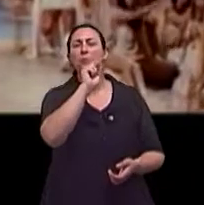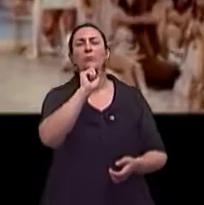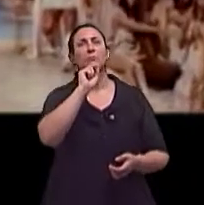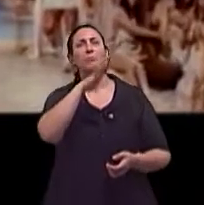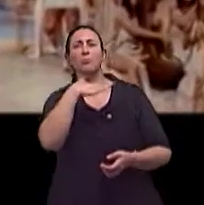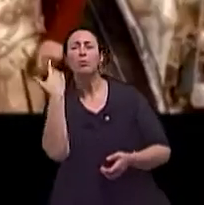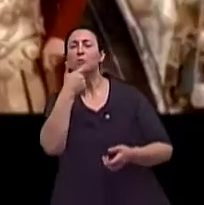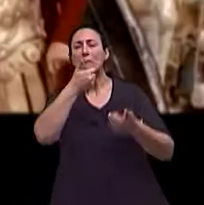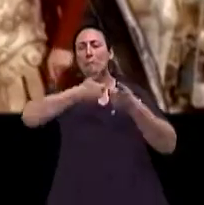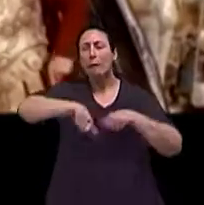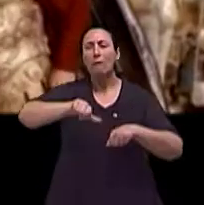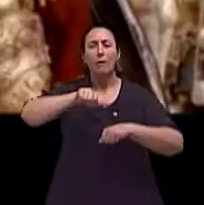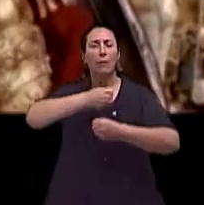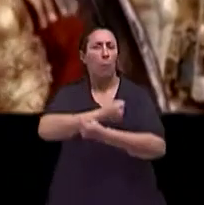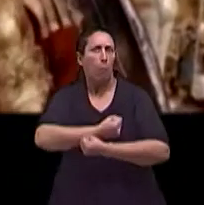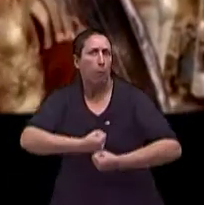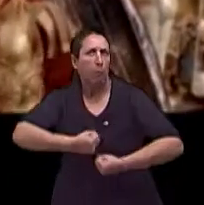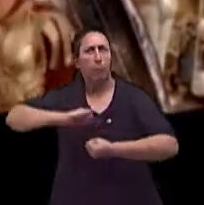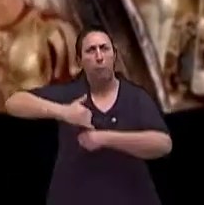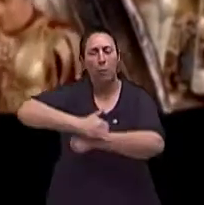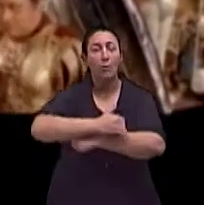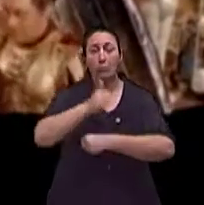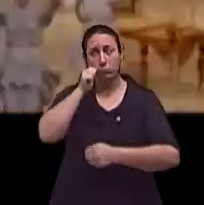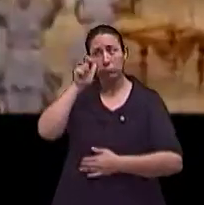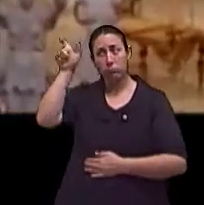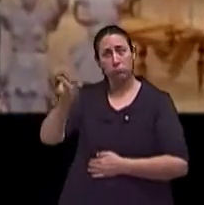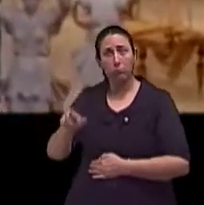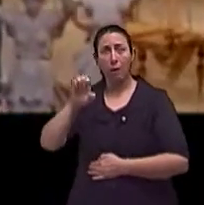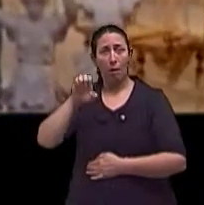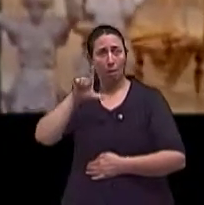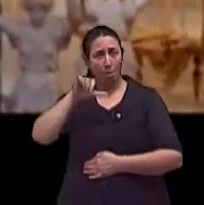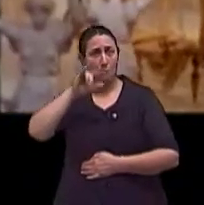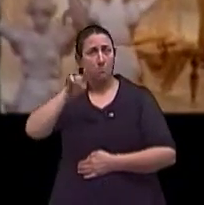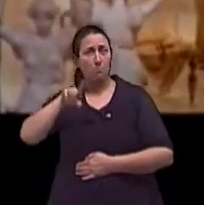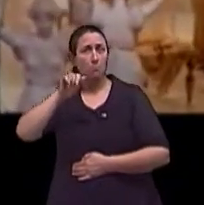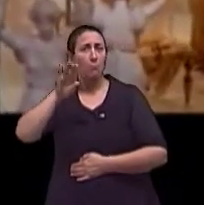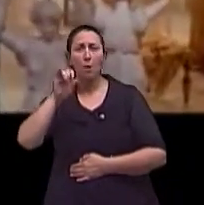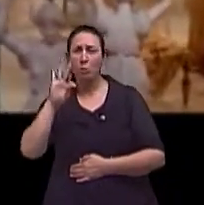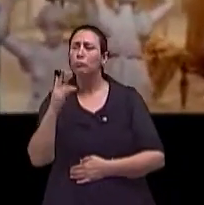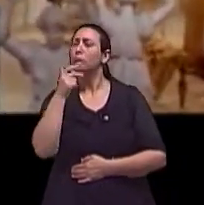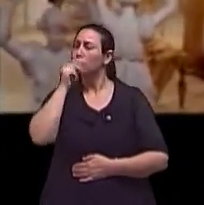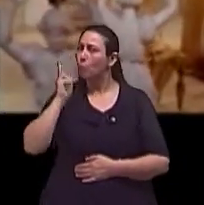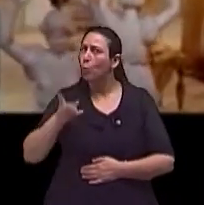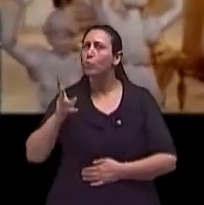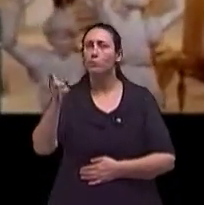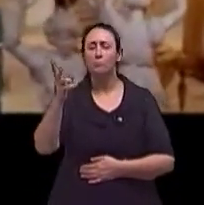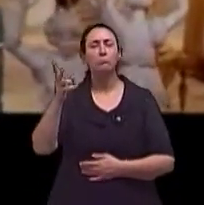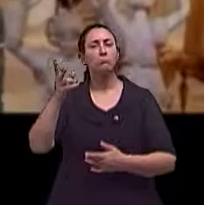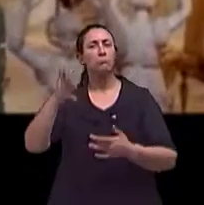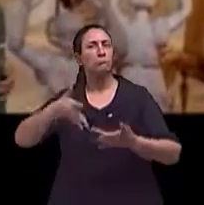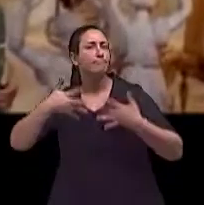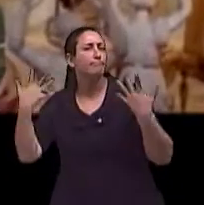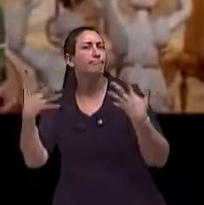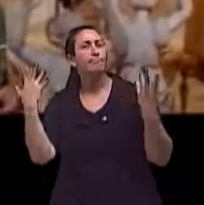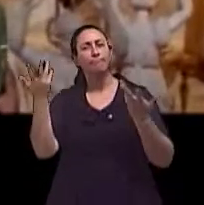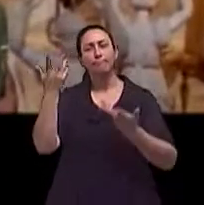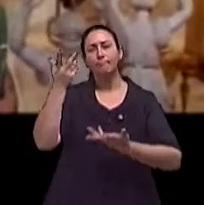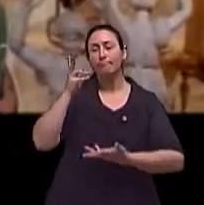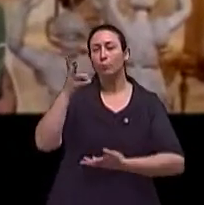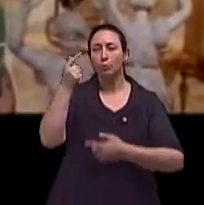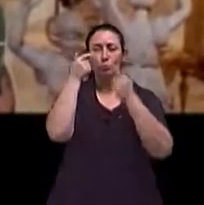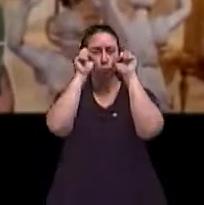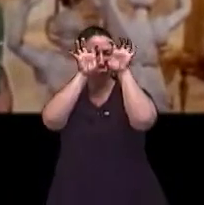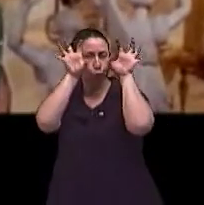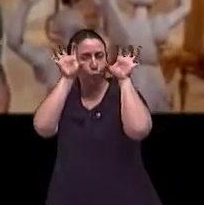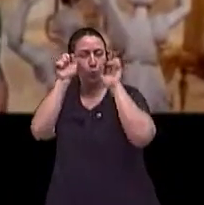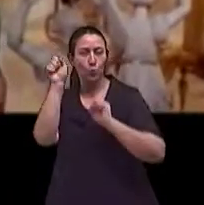obeso, com doenças e tal. A Elizabeth Taylor conseguiu se manter glamurosa, conseguiu se manter uma personalidade eletrizante, com aqueles olhos